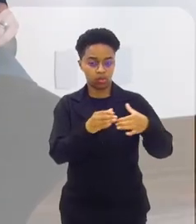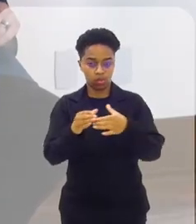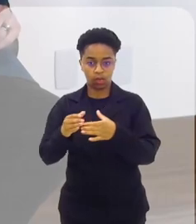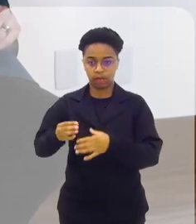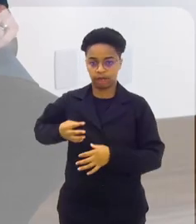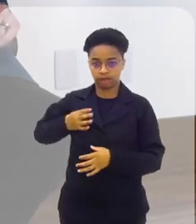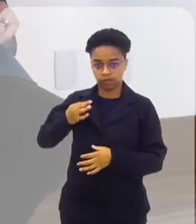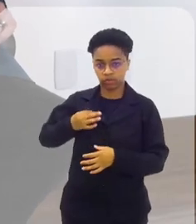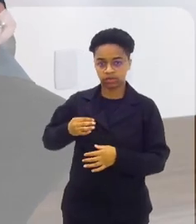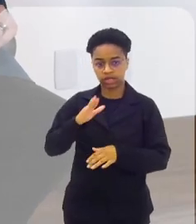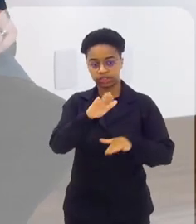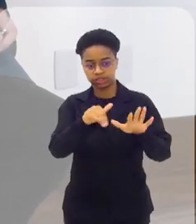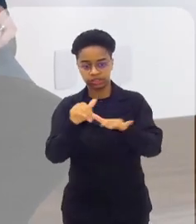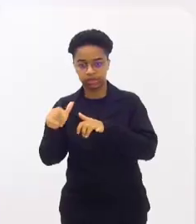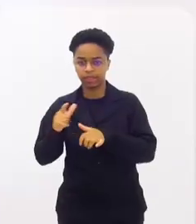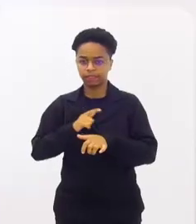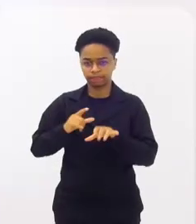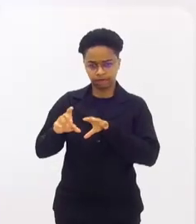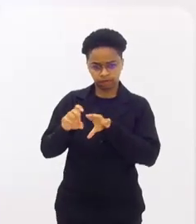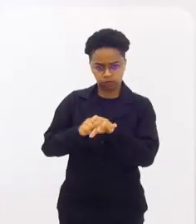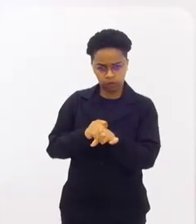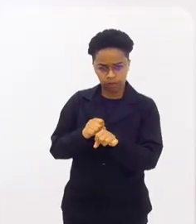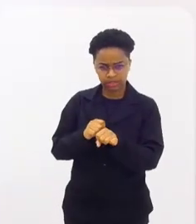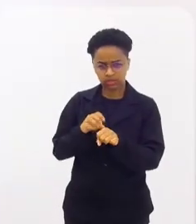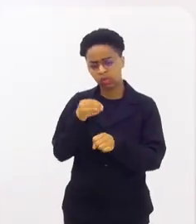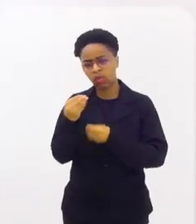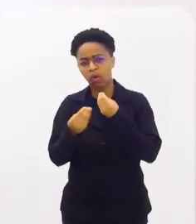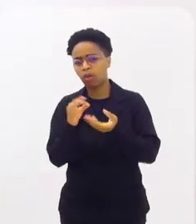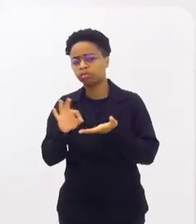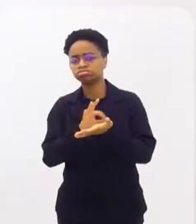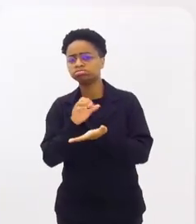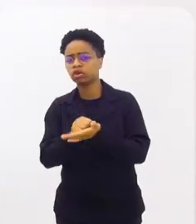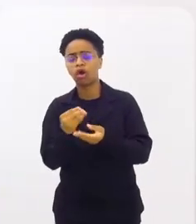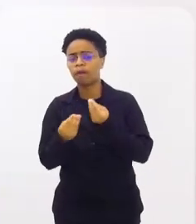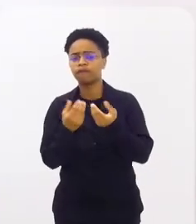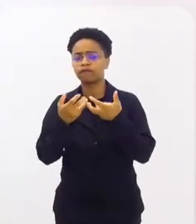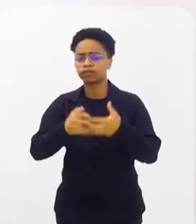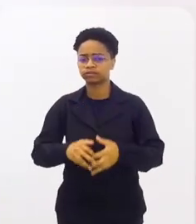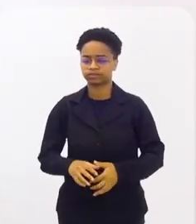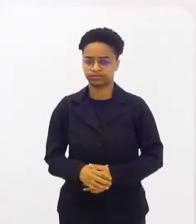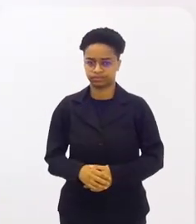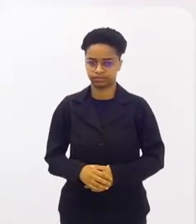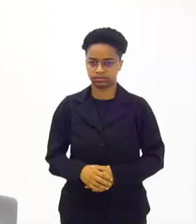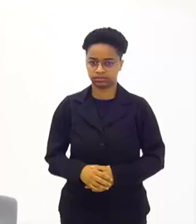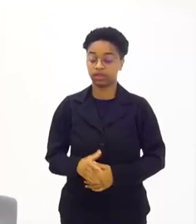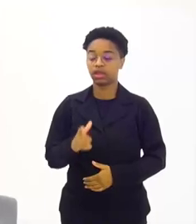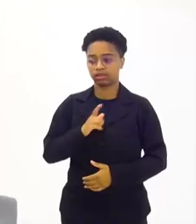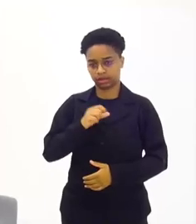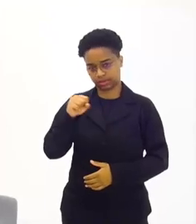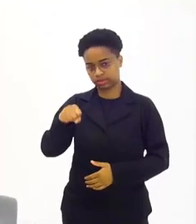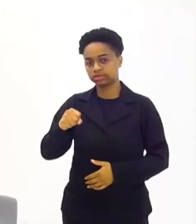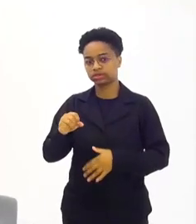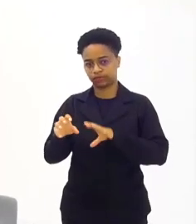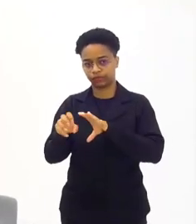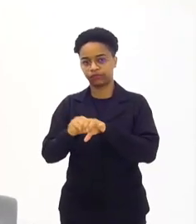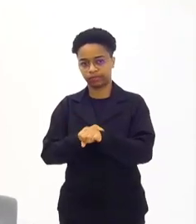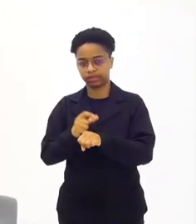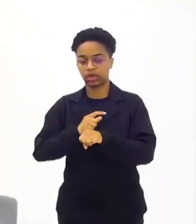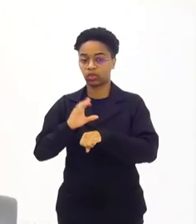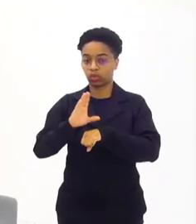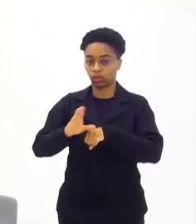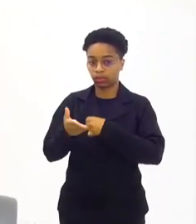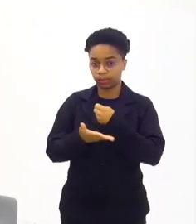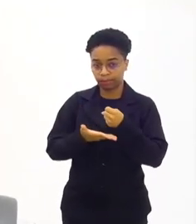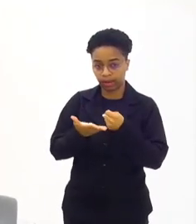voluntários organizados para o seu trabalho? Tem uma formação? Como se inscreve? Fala um pouquinho sobre isso, Então, tem uma formação, o